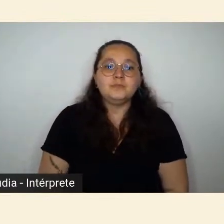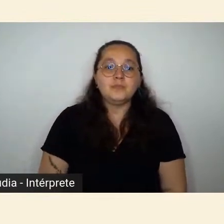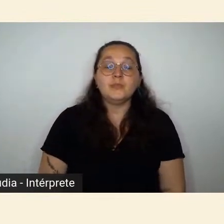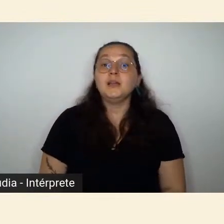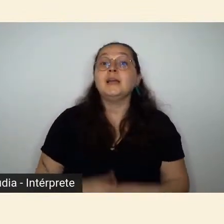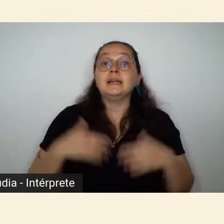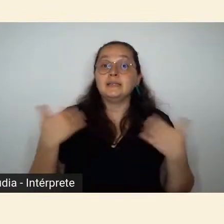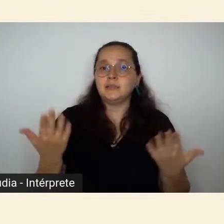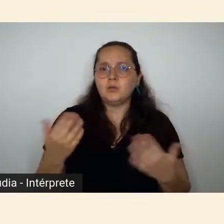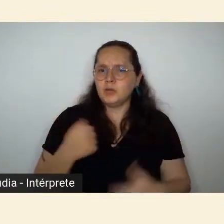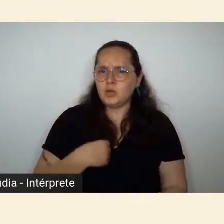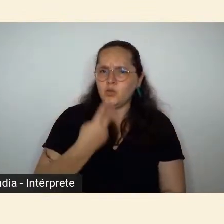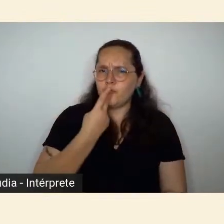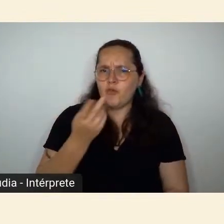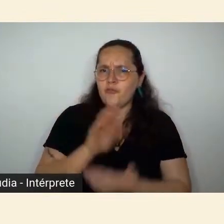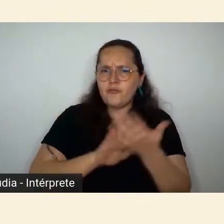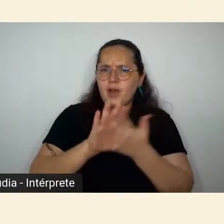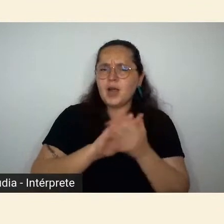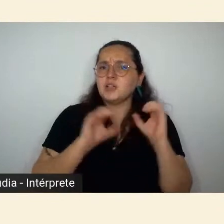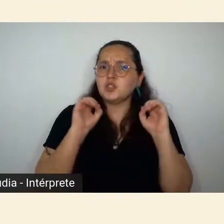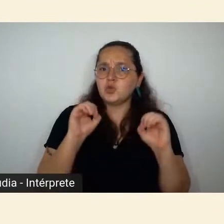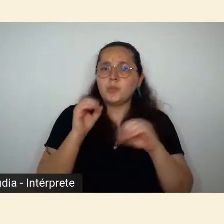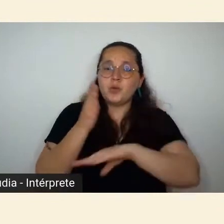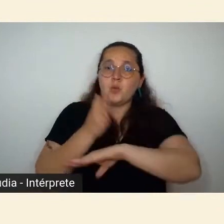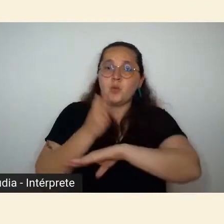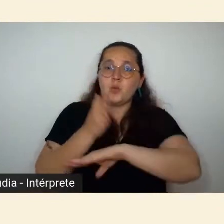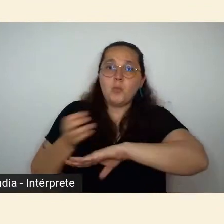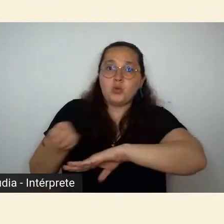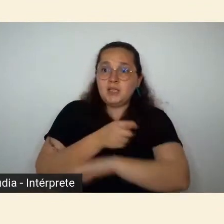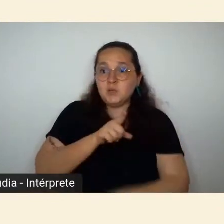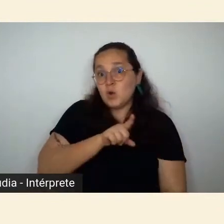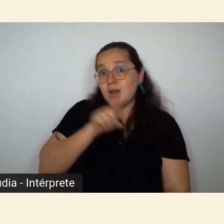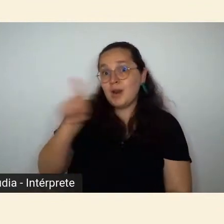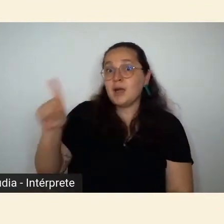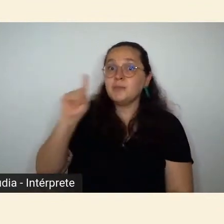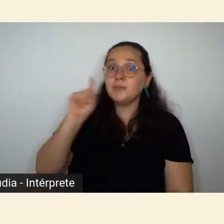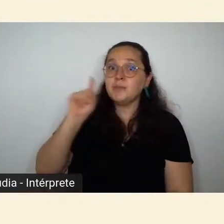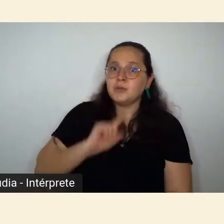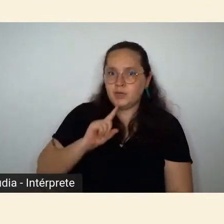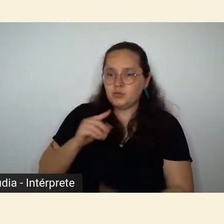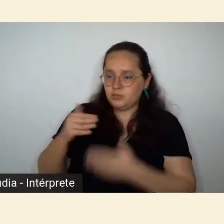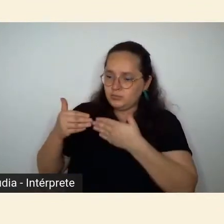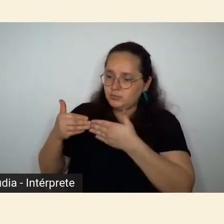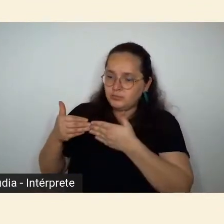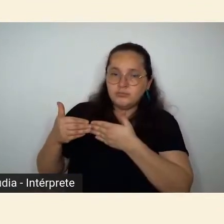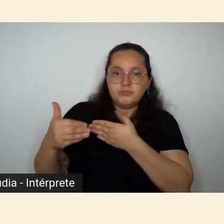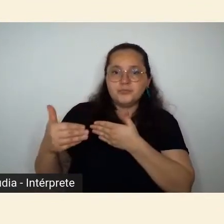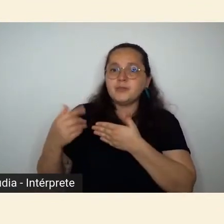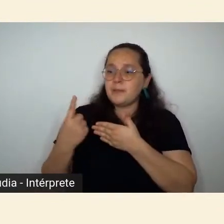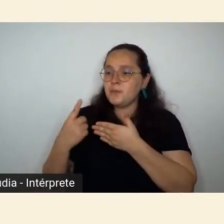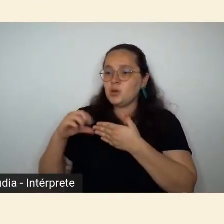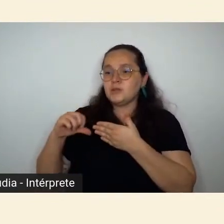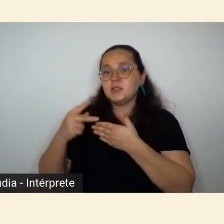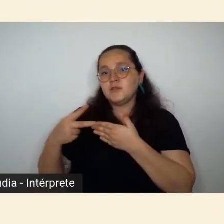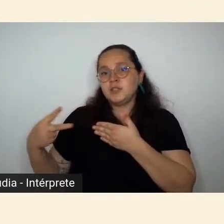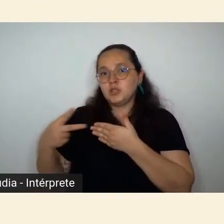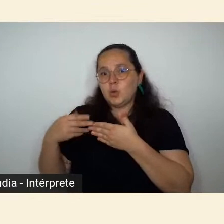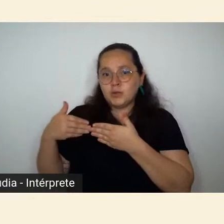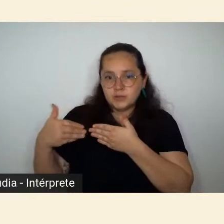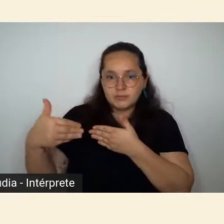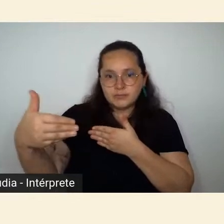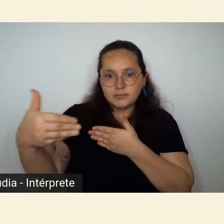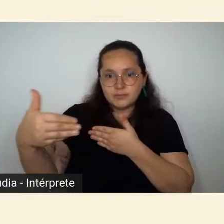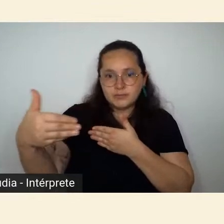modernismo que se desenvolveu em Minas Gerais a partir de 1922. Assim como eu não vou falar do